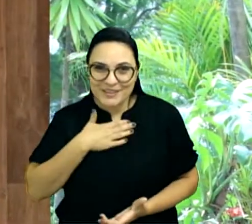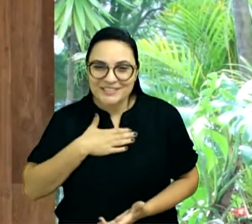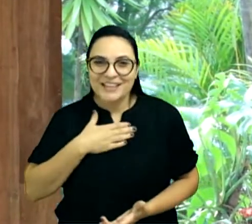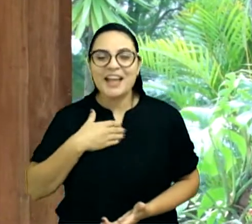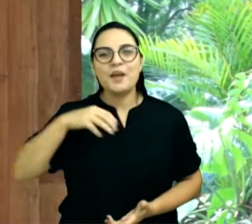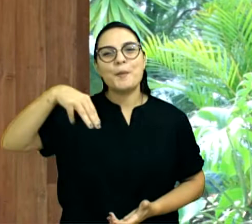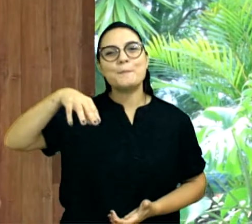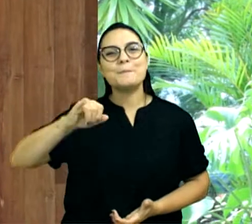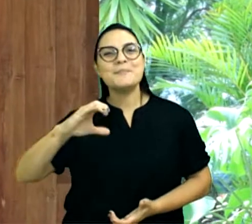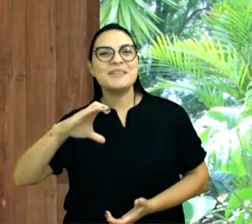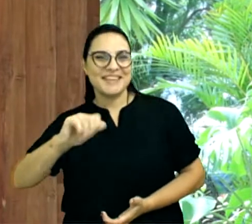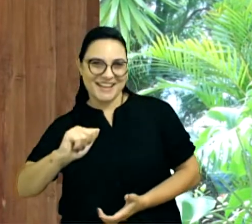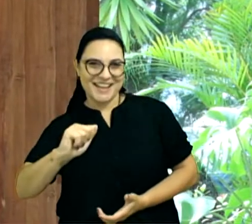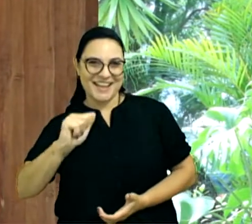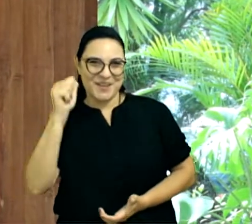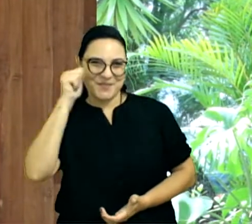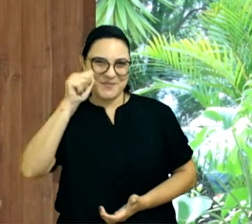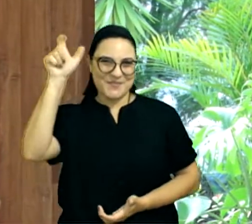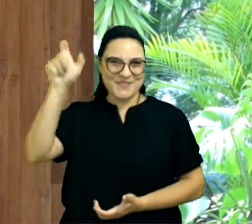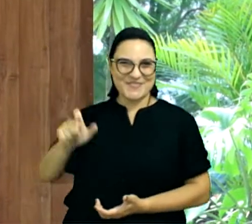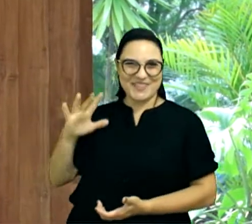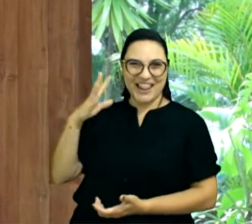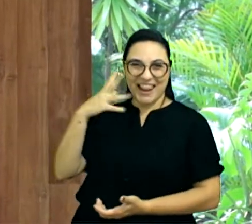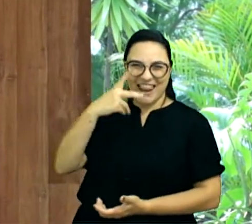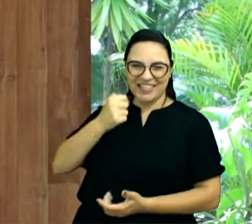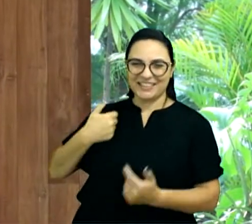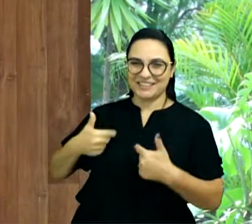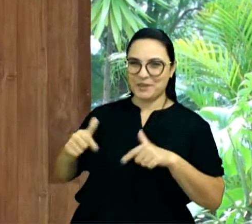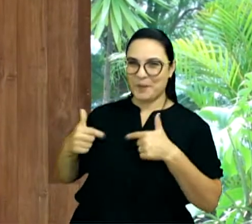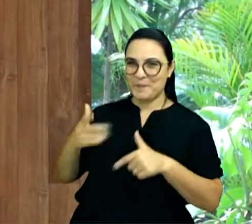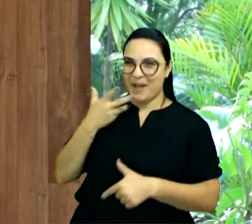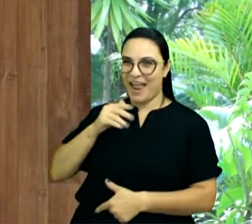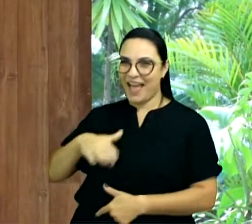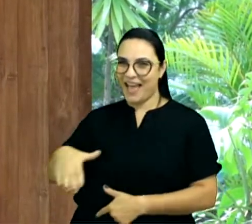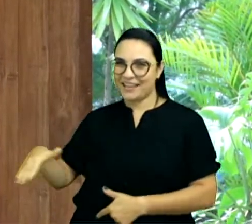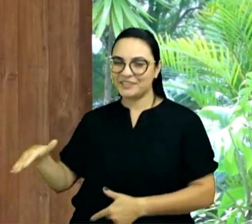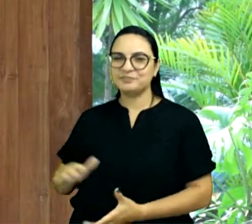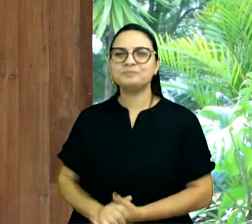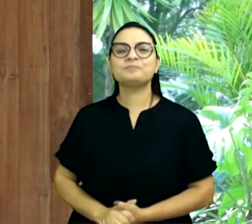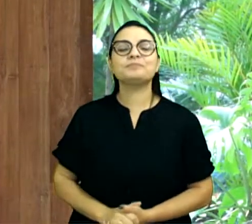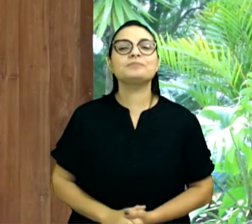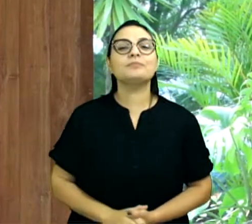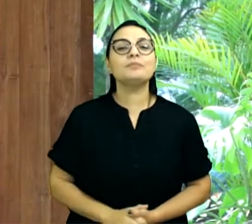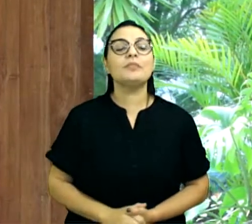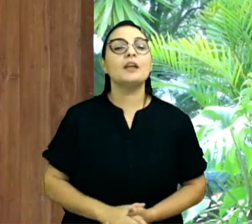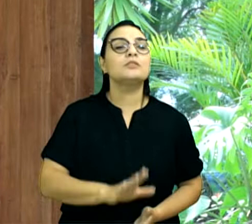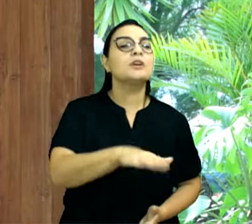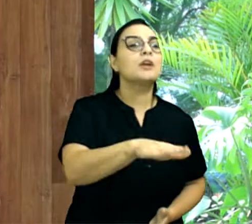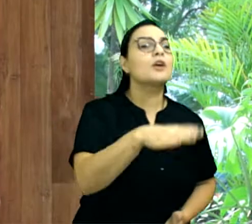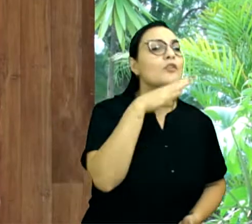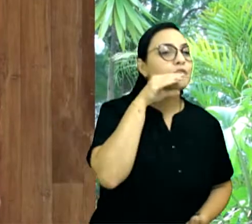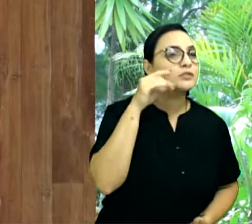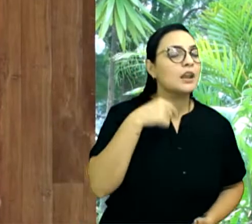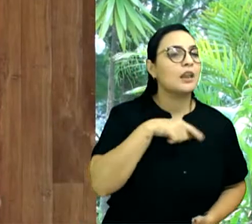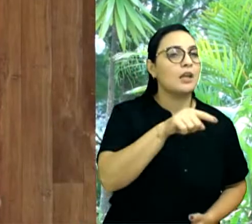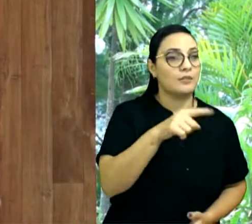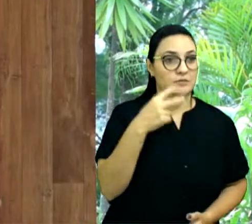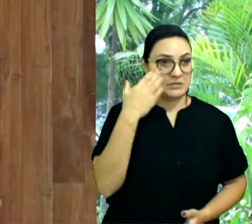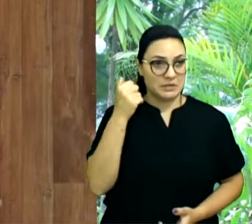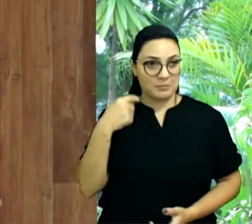uma moça linda aí, trabalhando na igreja infantil. E a Mica falou assim, olha, nós somos cristãos.